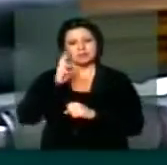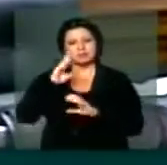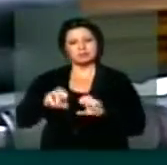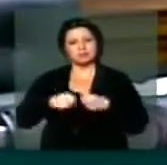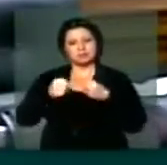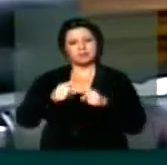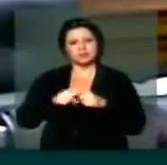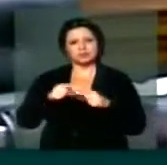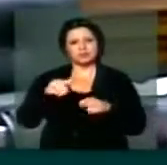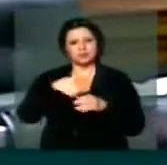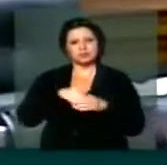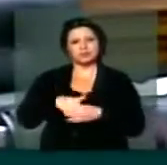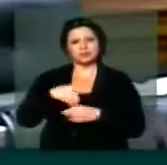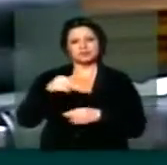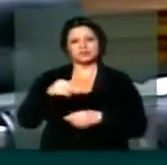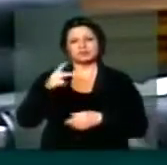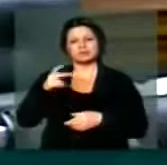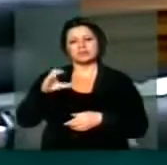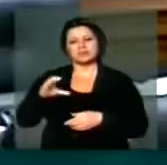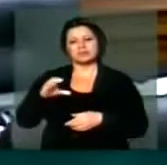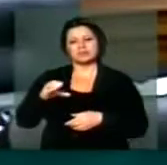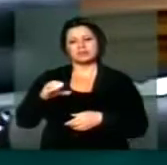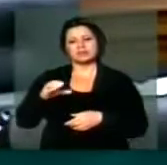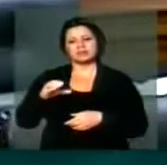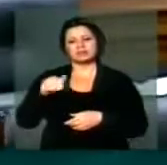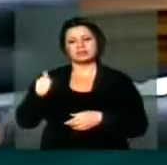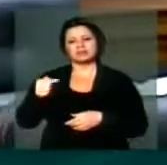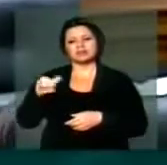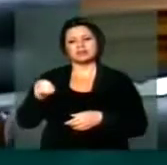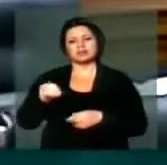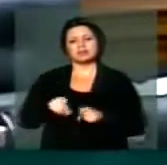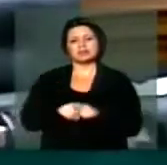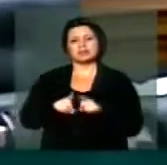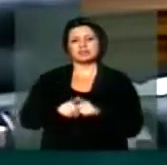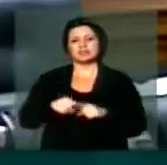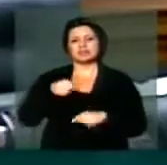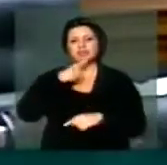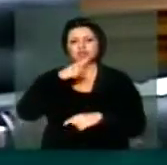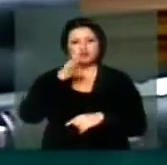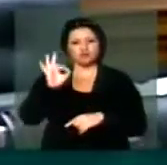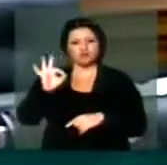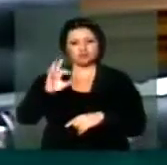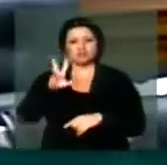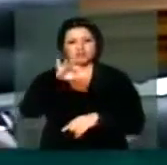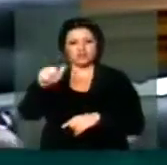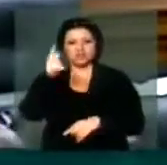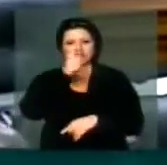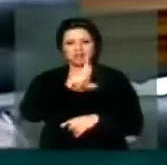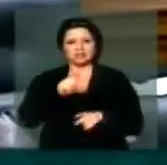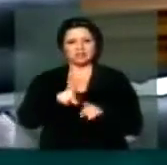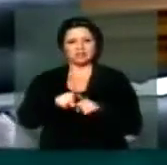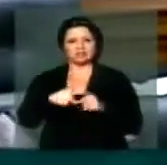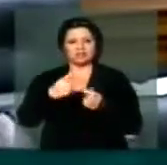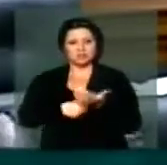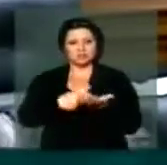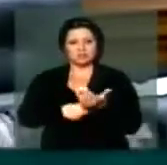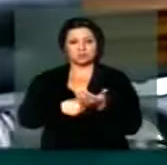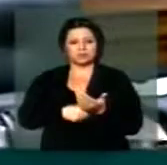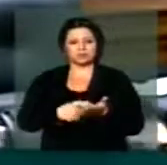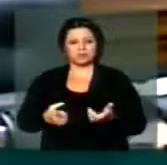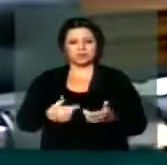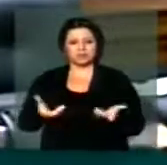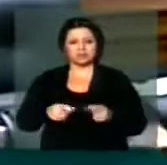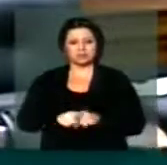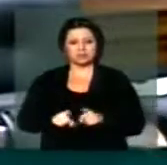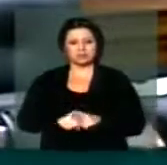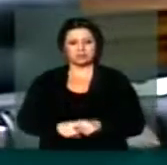no esforço concentrado, possamos votar a PEC 170, sabemos que é um compromisso do senhor, não temos dúvida que será cumprido esse compromisso. Mas, Presidente,